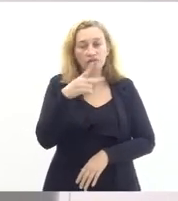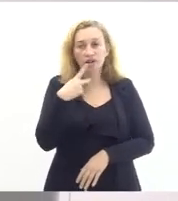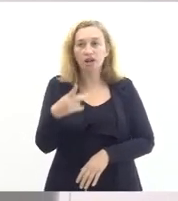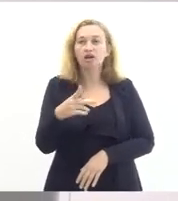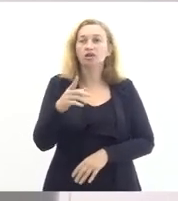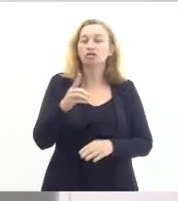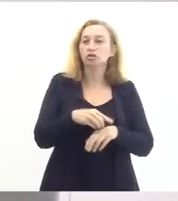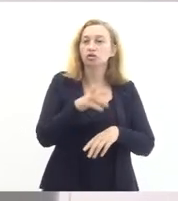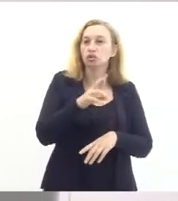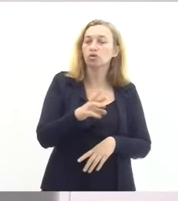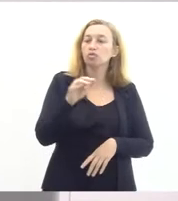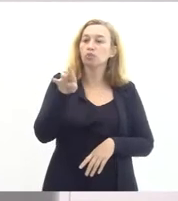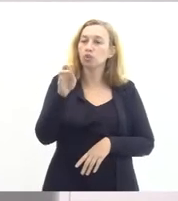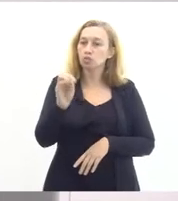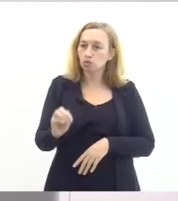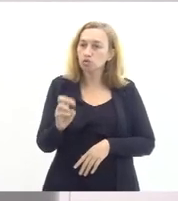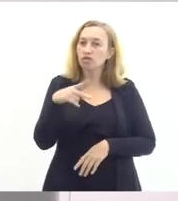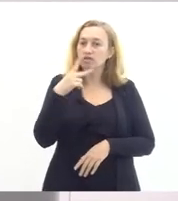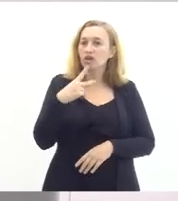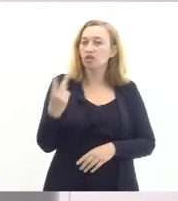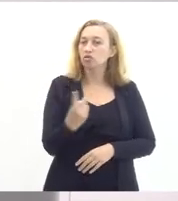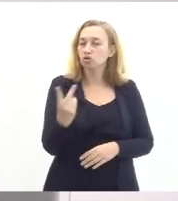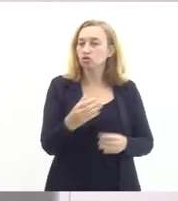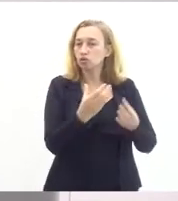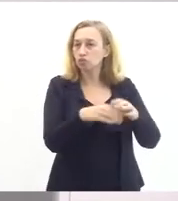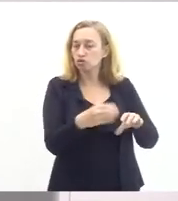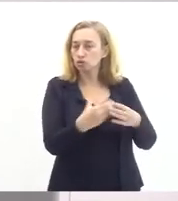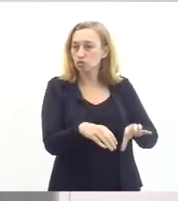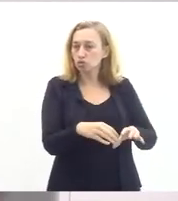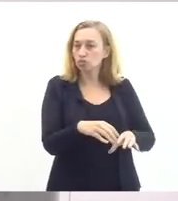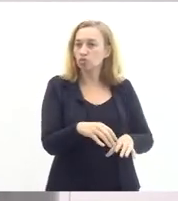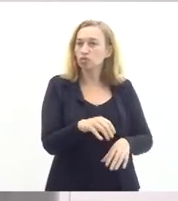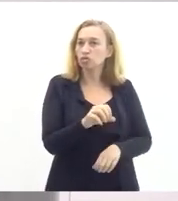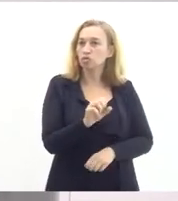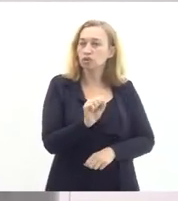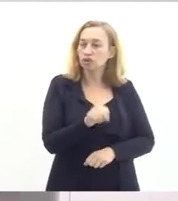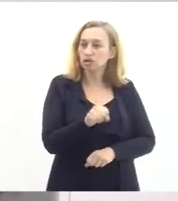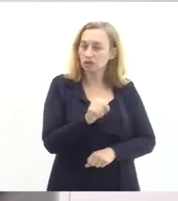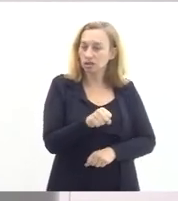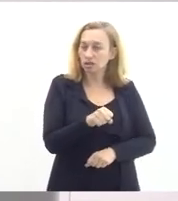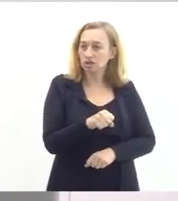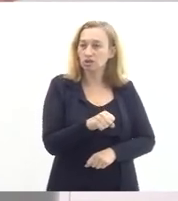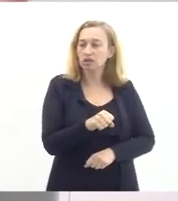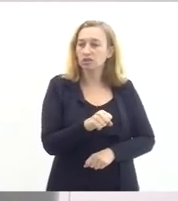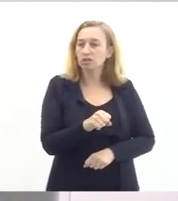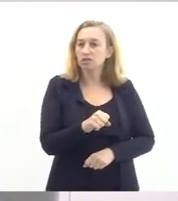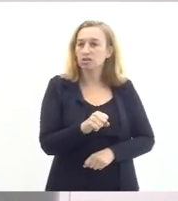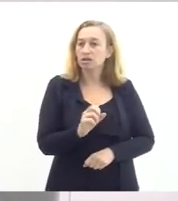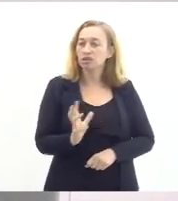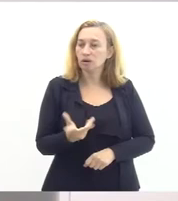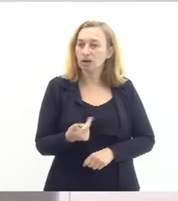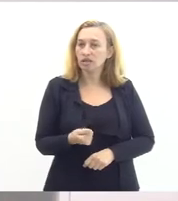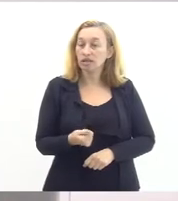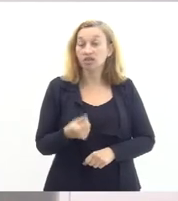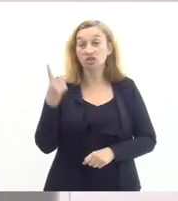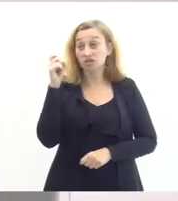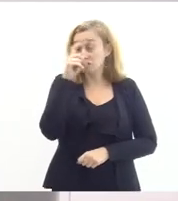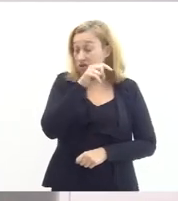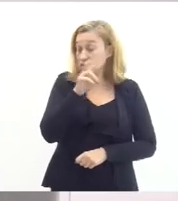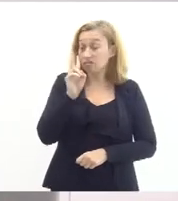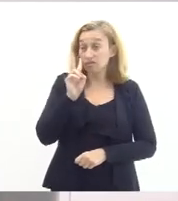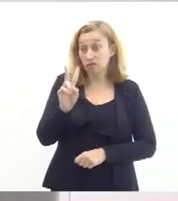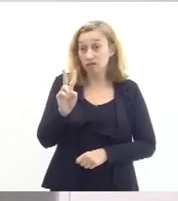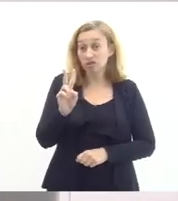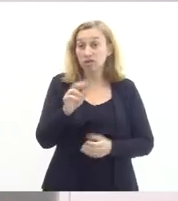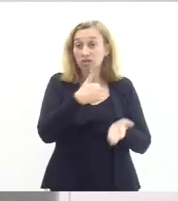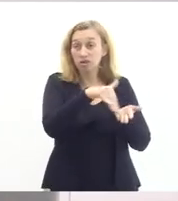Bruno Debiê e ele falou que os dois concursos estão válidos então assim a gente vê que está difícil de negociar com